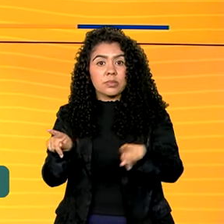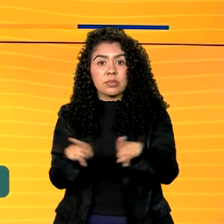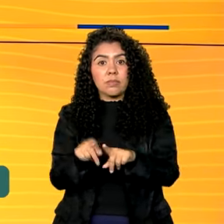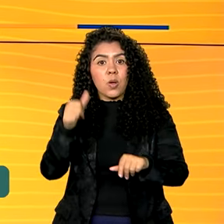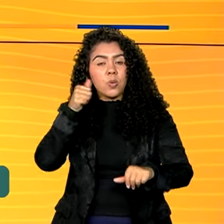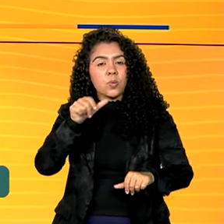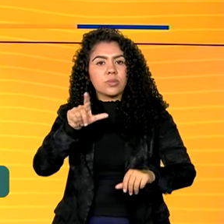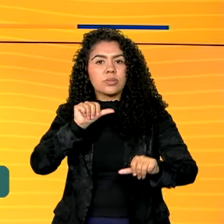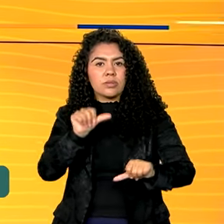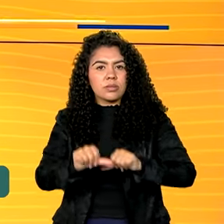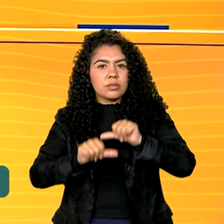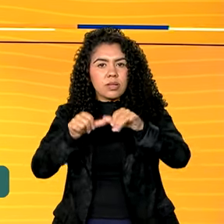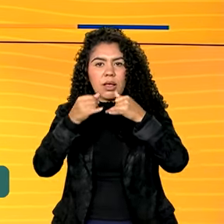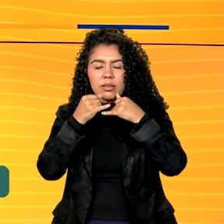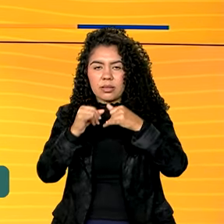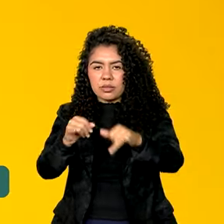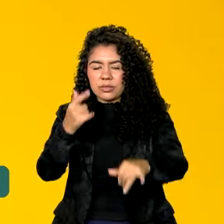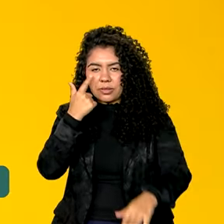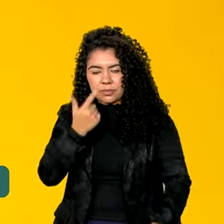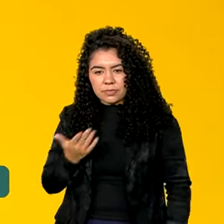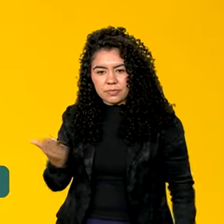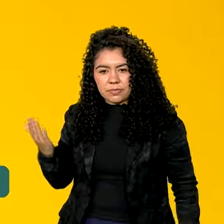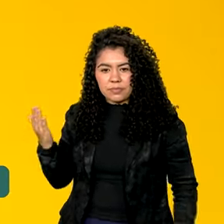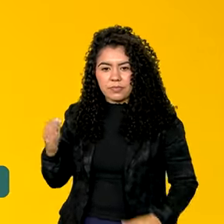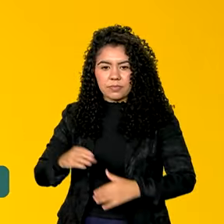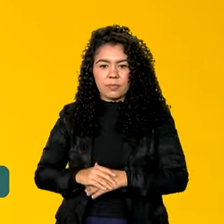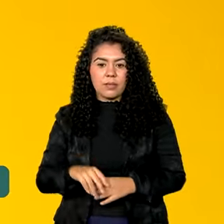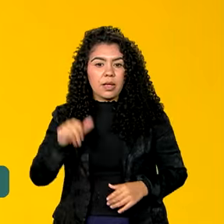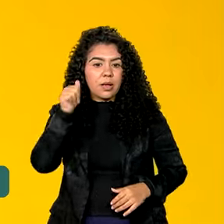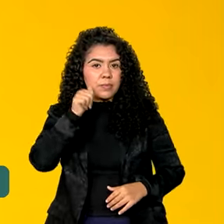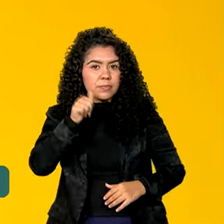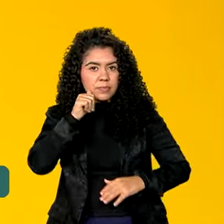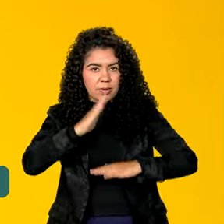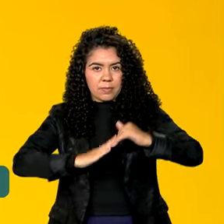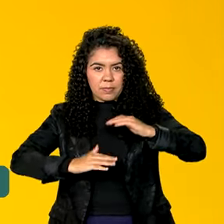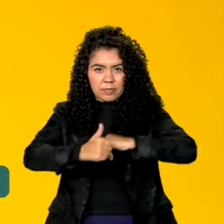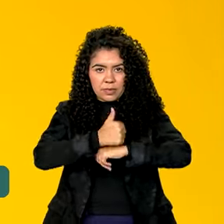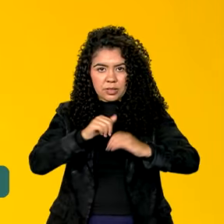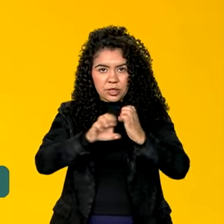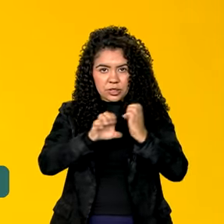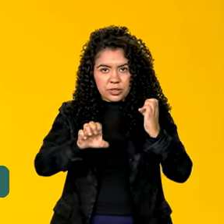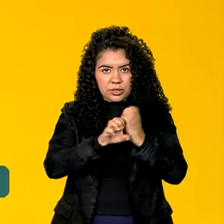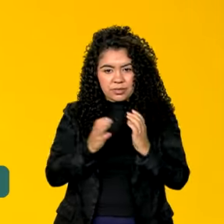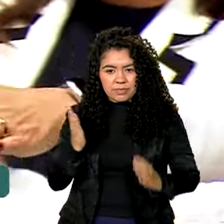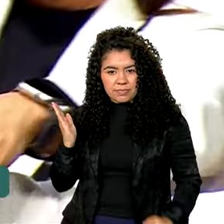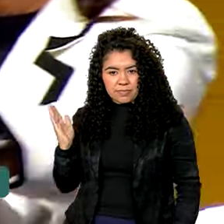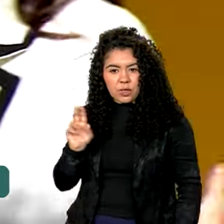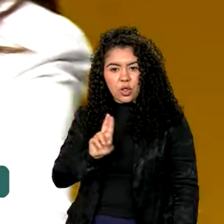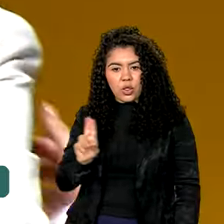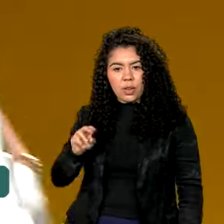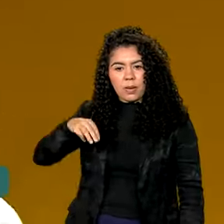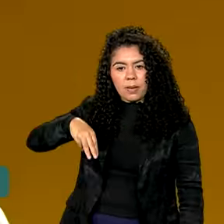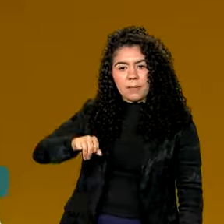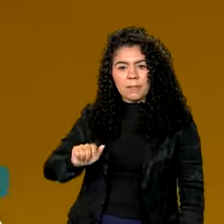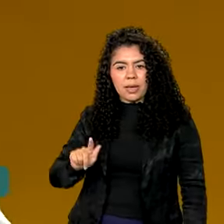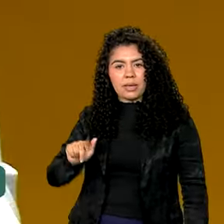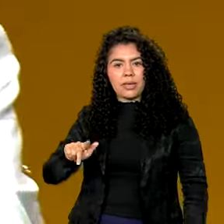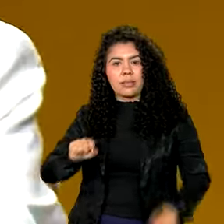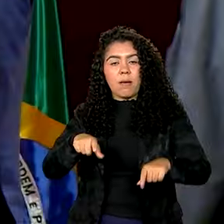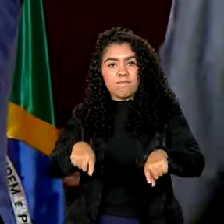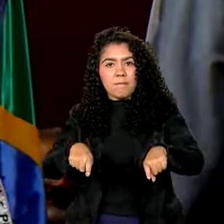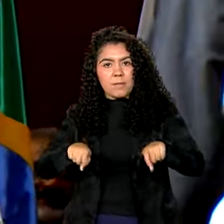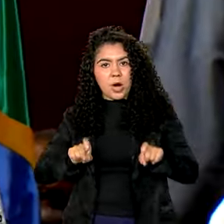a transição energética. A engenheira civil Magda Chambriar tomou posse como presidente da